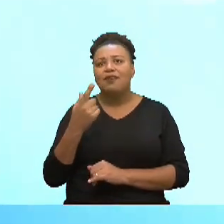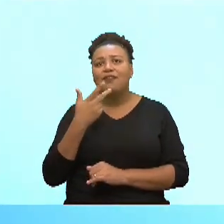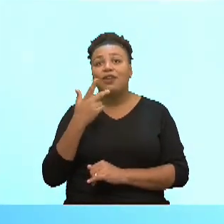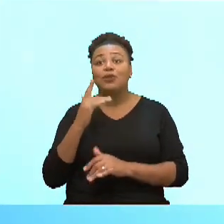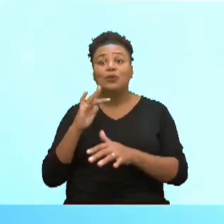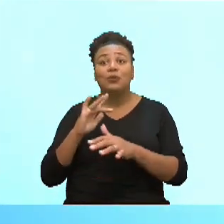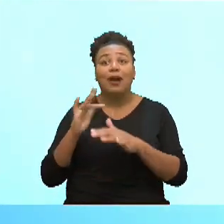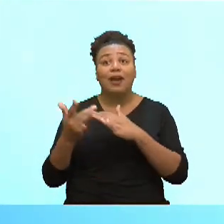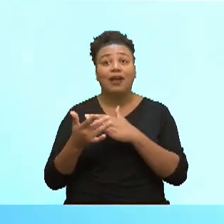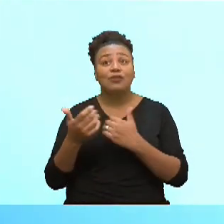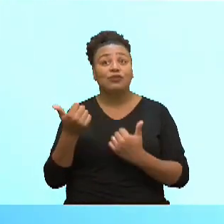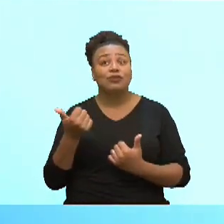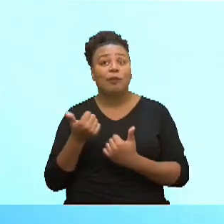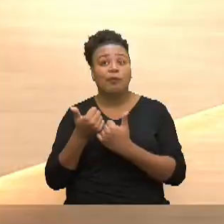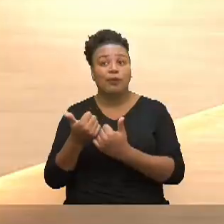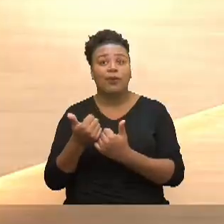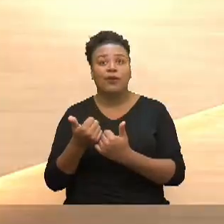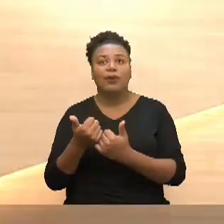tua rede de apoio